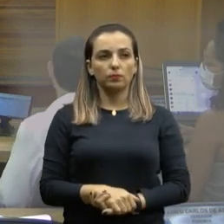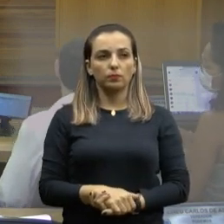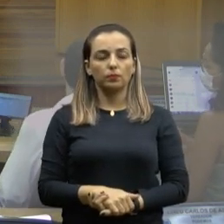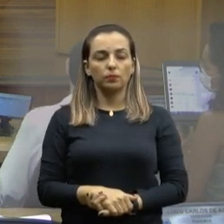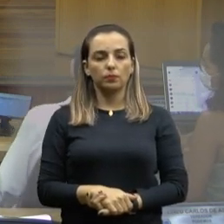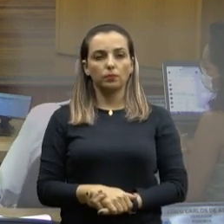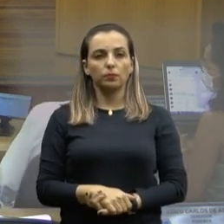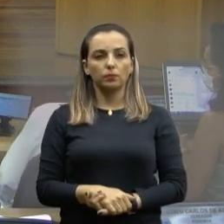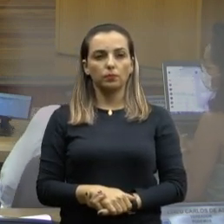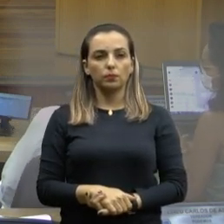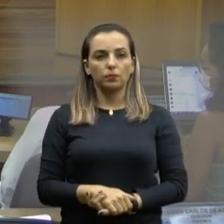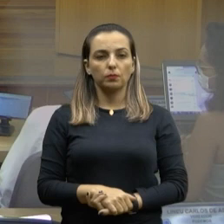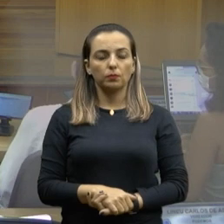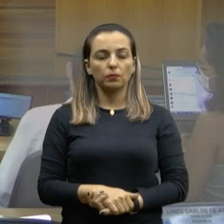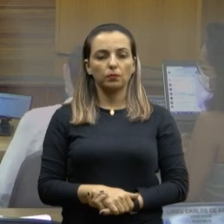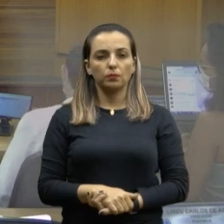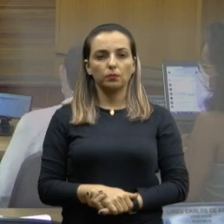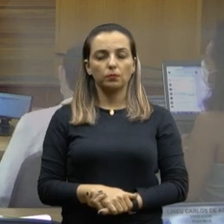Falta um para dar o código.